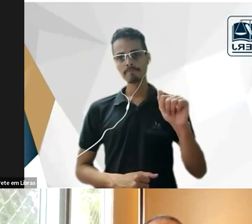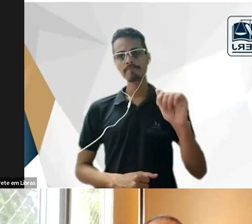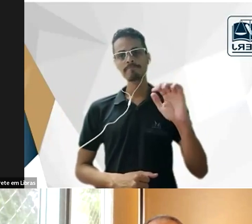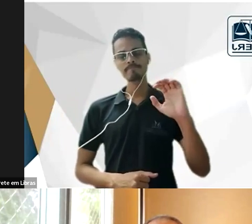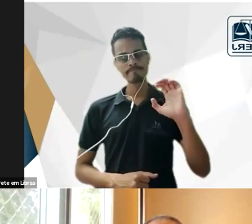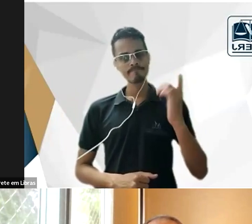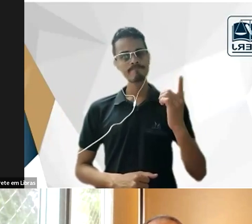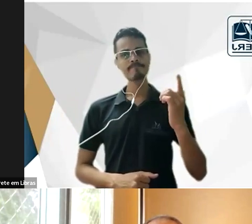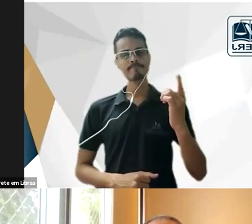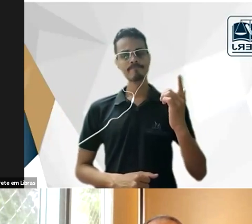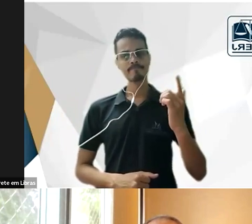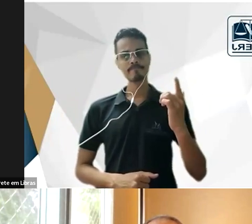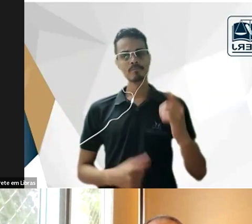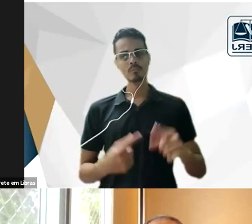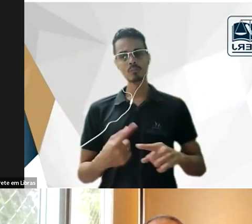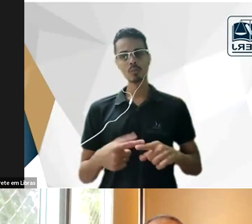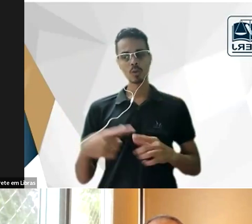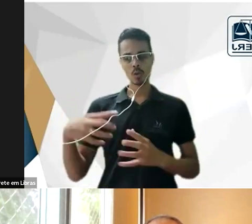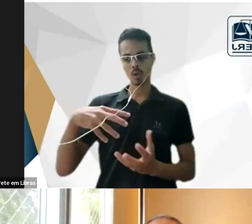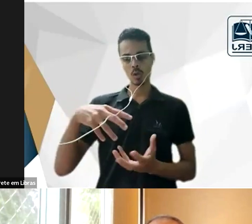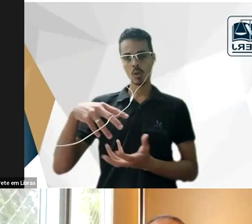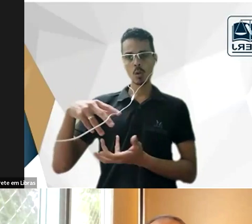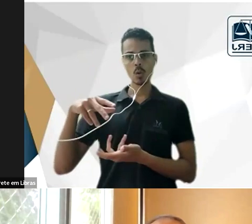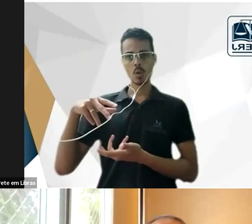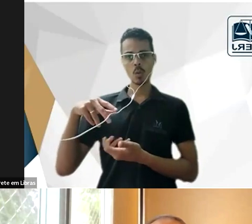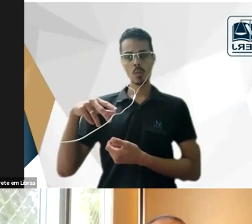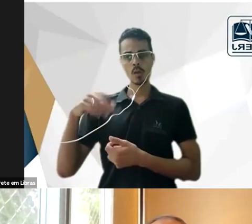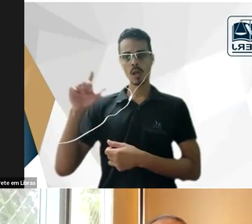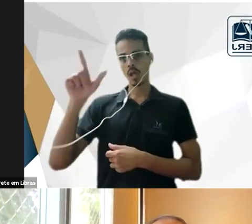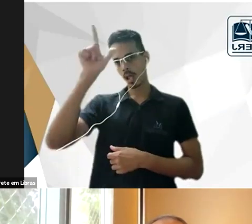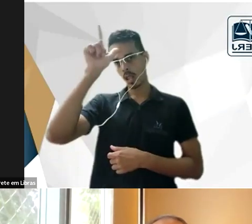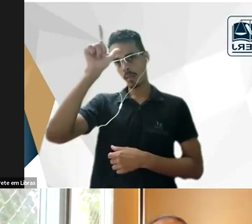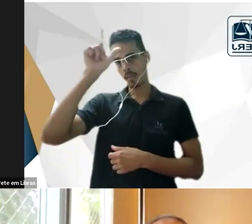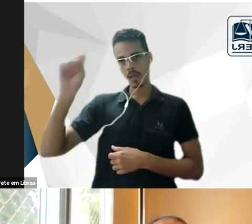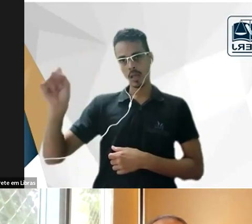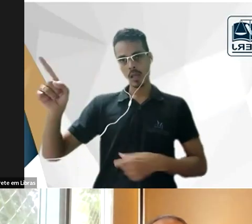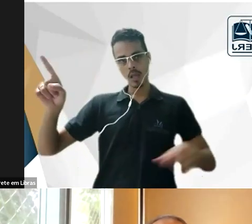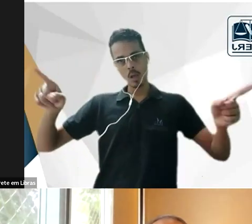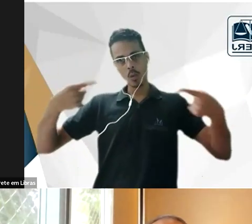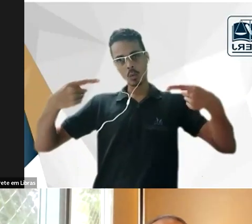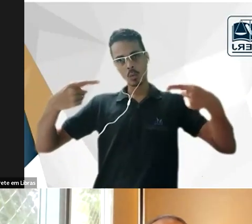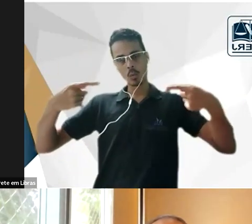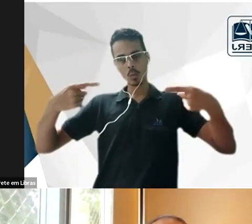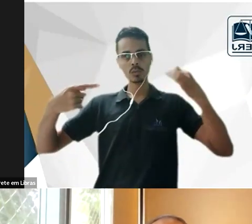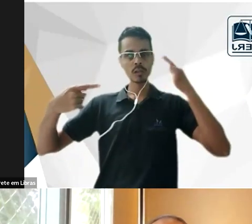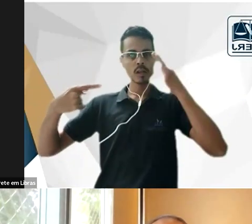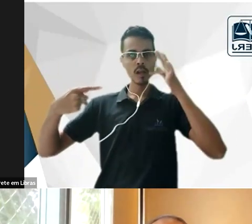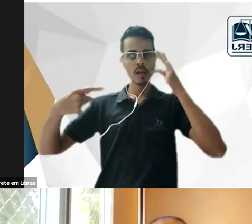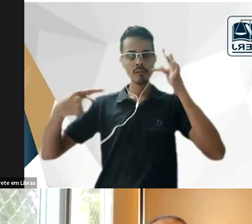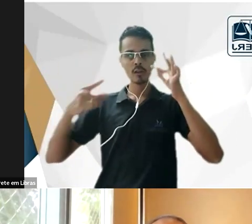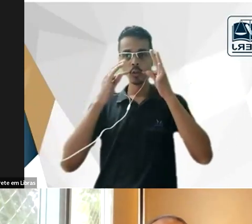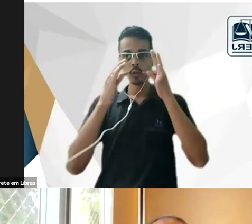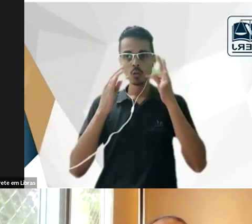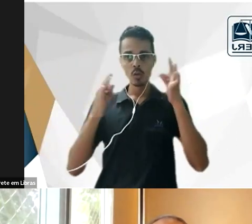claro claro do ponto de vista internacional que a Alemanha é contra a França e é justamente aquilo que o Tobias Barreto queria os